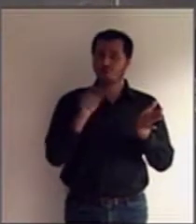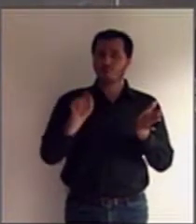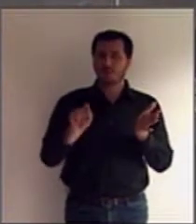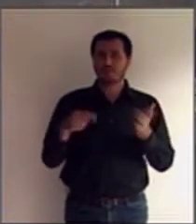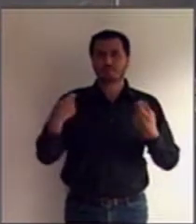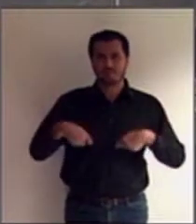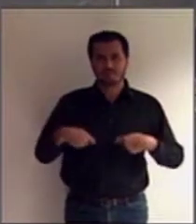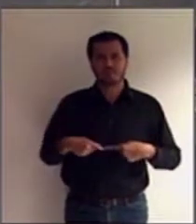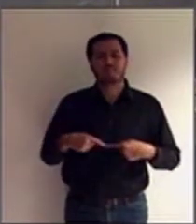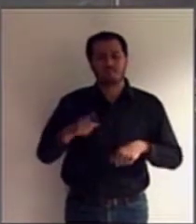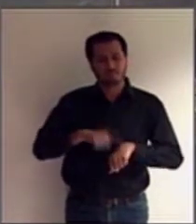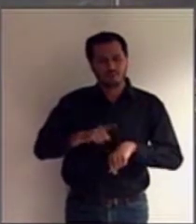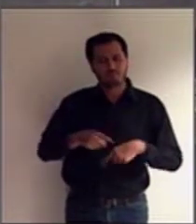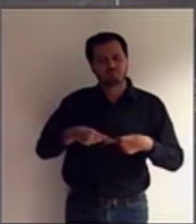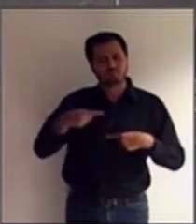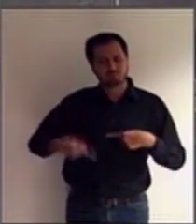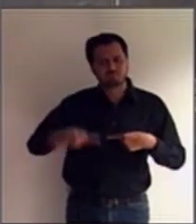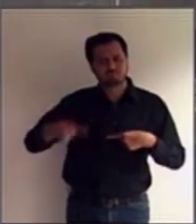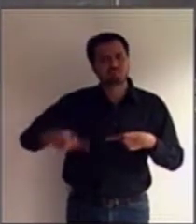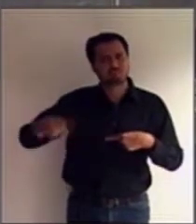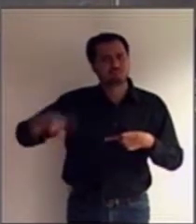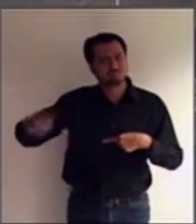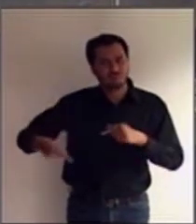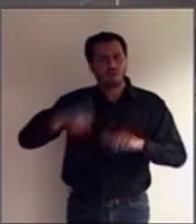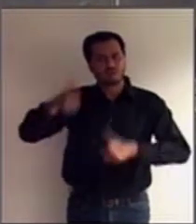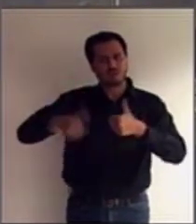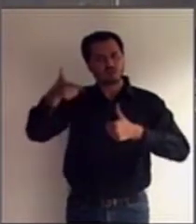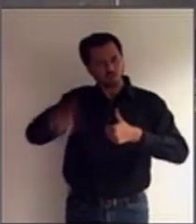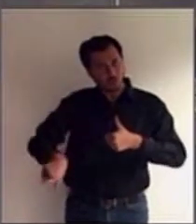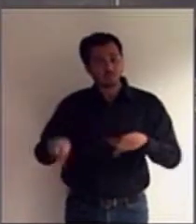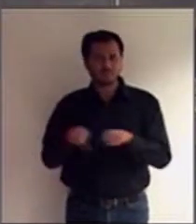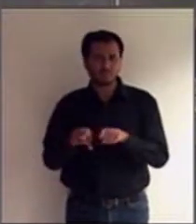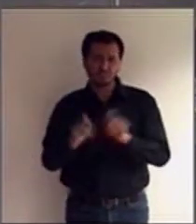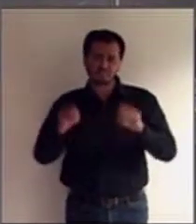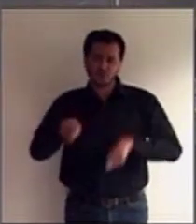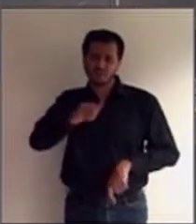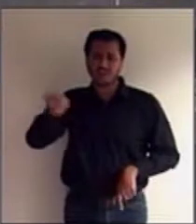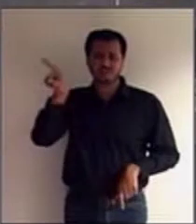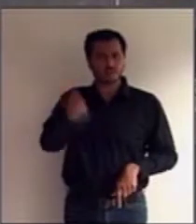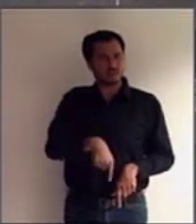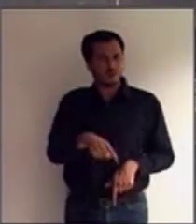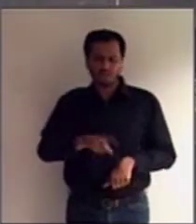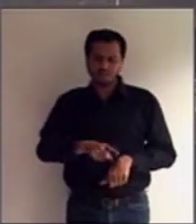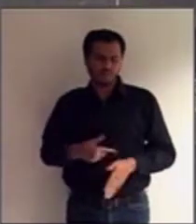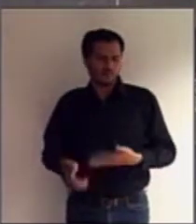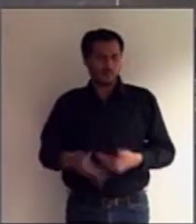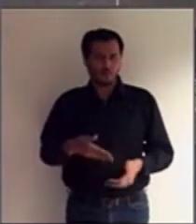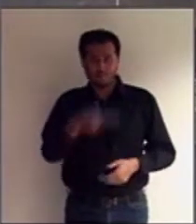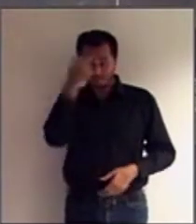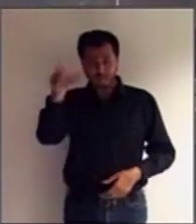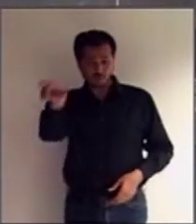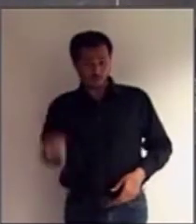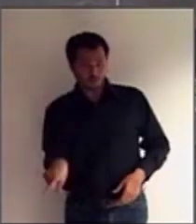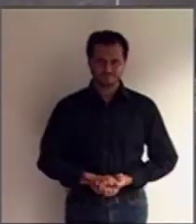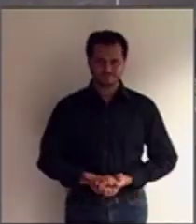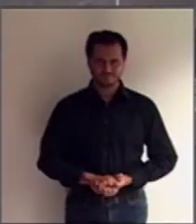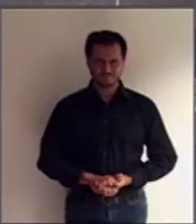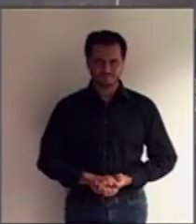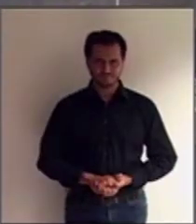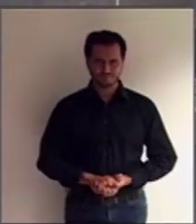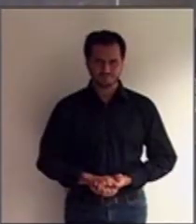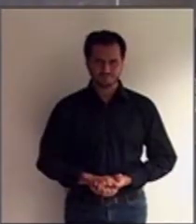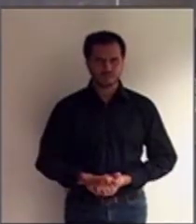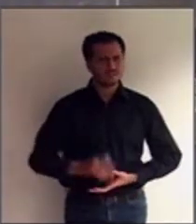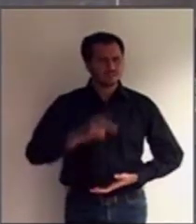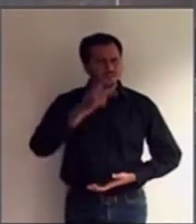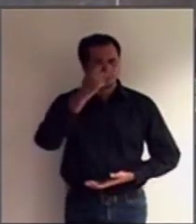periodicamente revista e pode cessar a qualquer tempo, inclusive a pedido da própria pessoa interditada. A